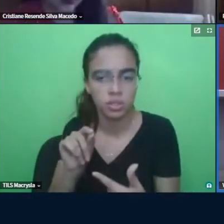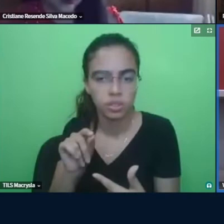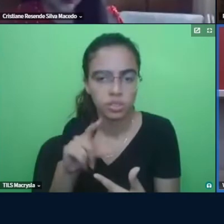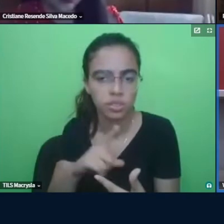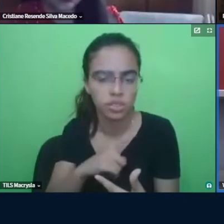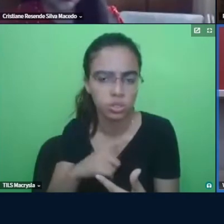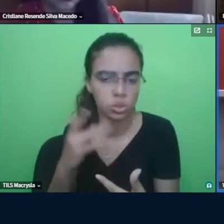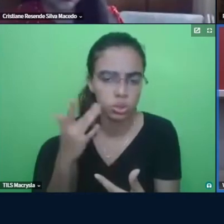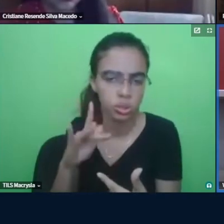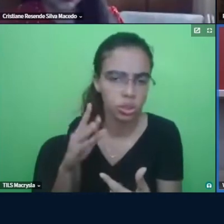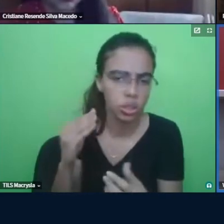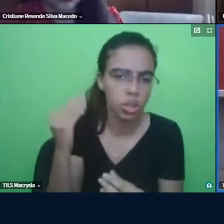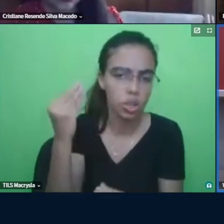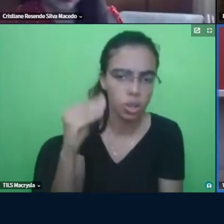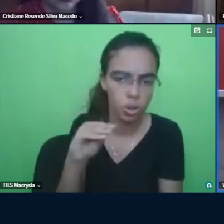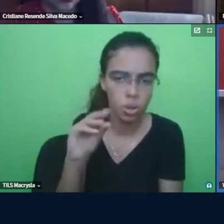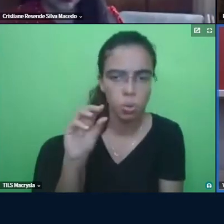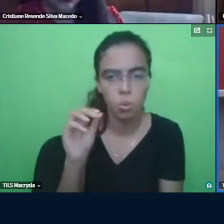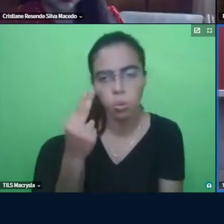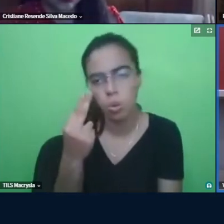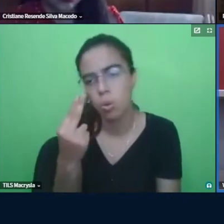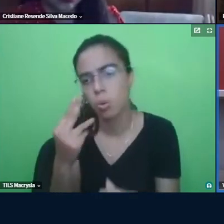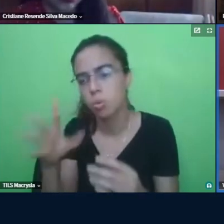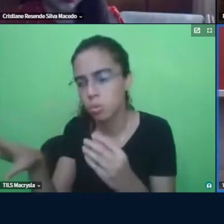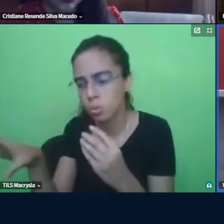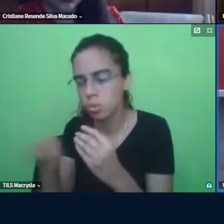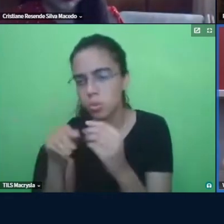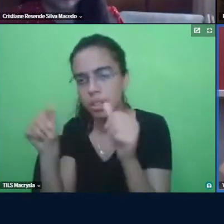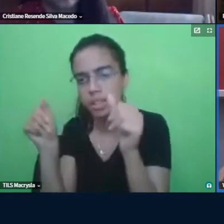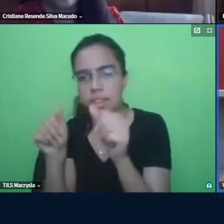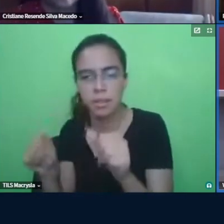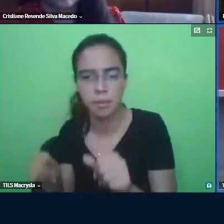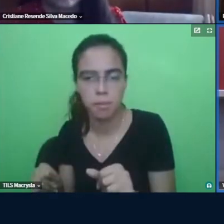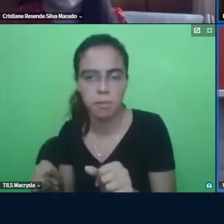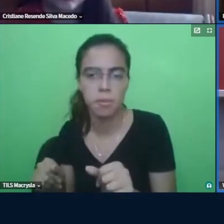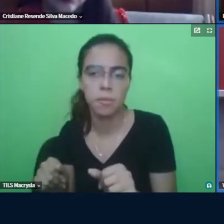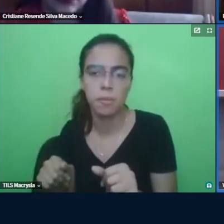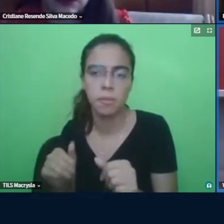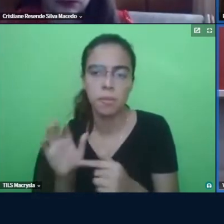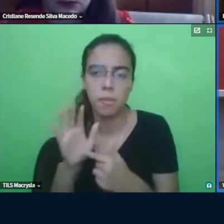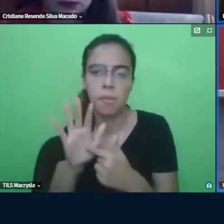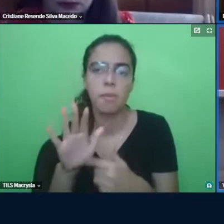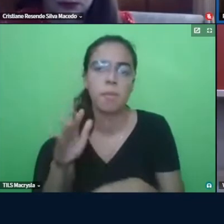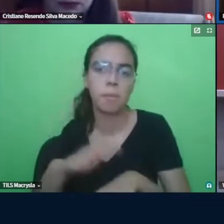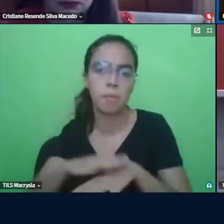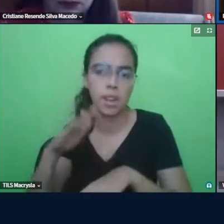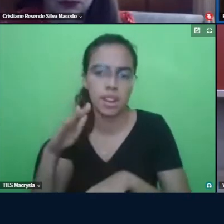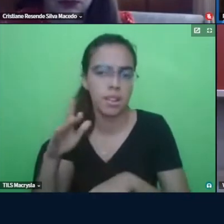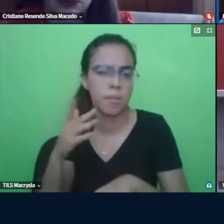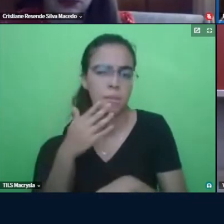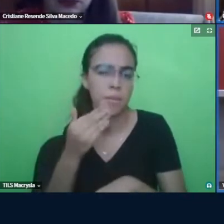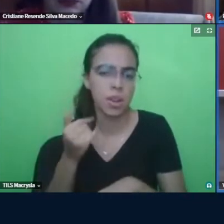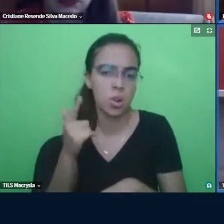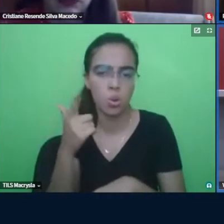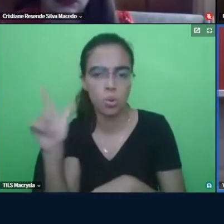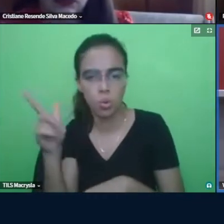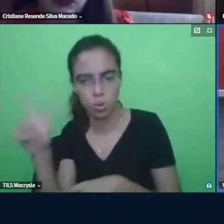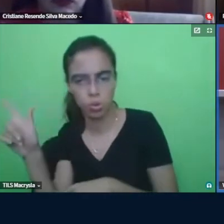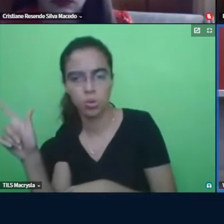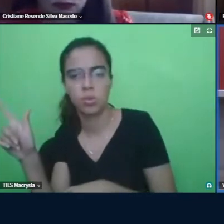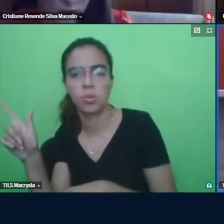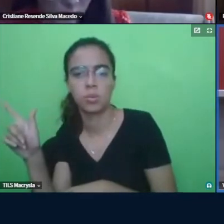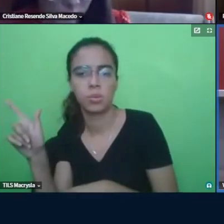colocaria algo ali ou teria que ter uma outra imagem né mostrando mais eu acho que melhor outra é eu acho que é outra tá na